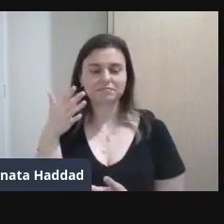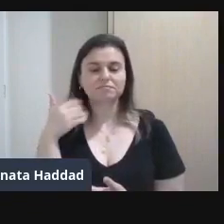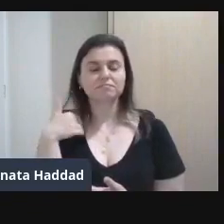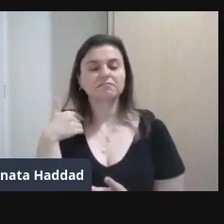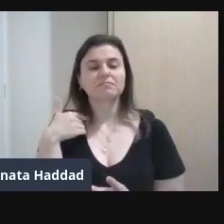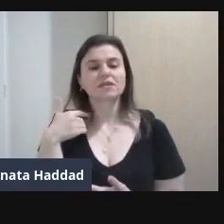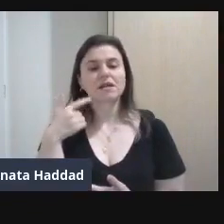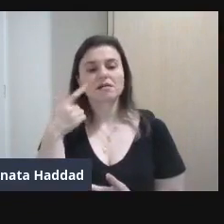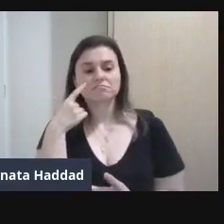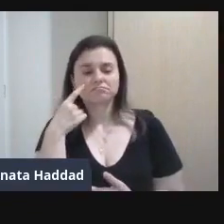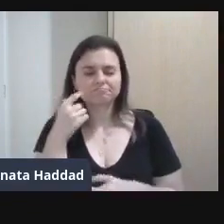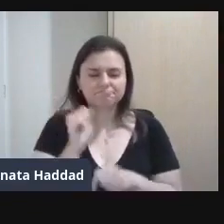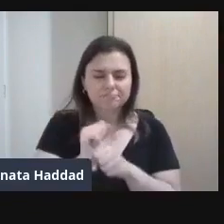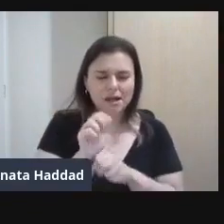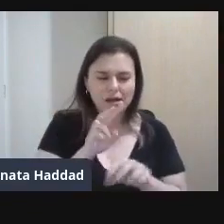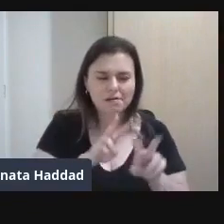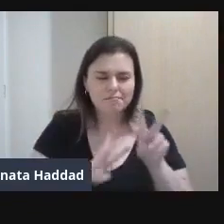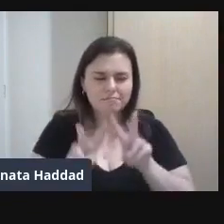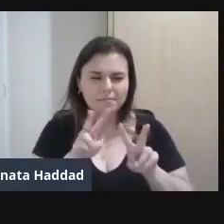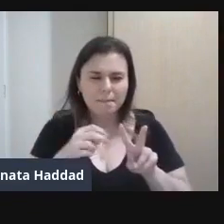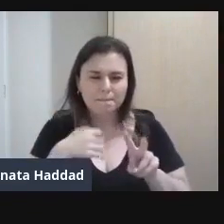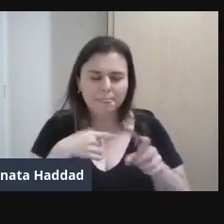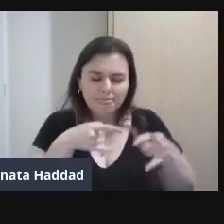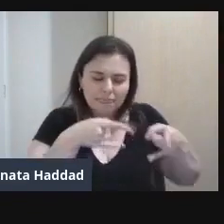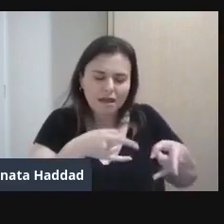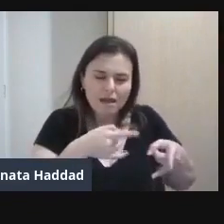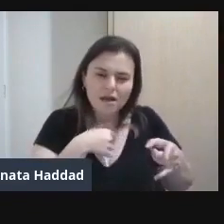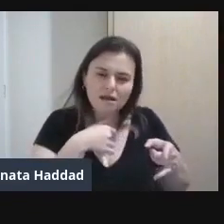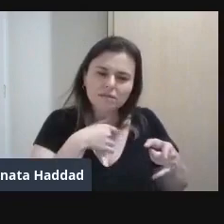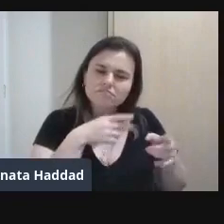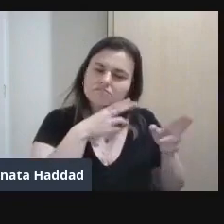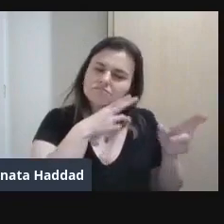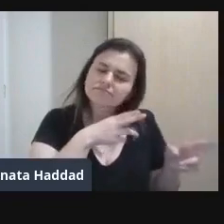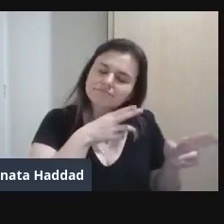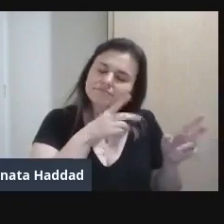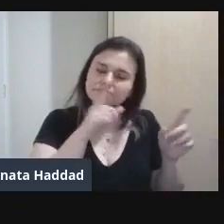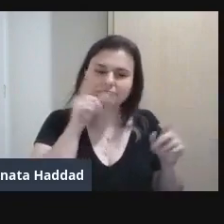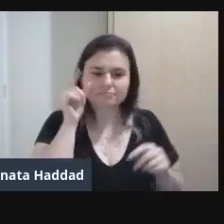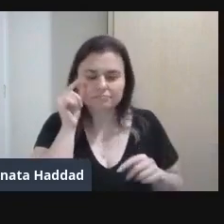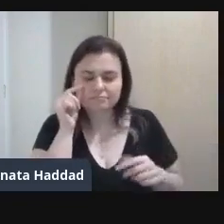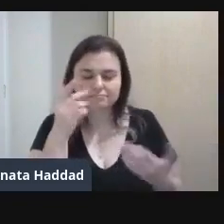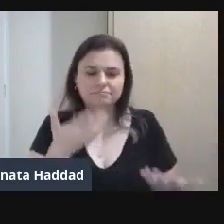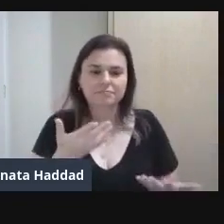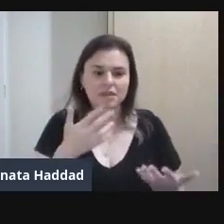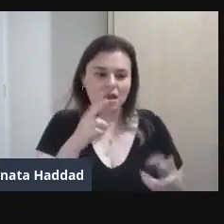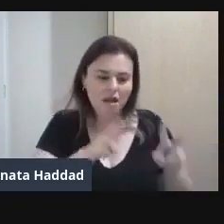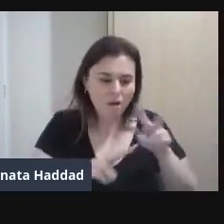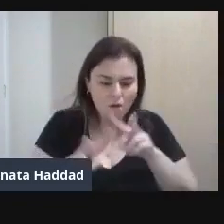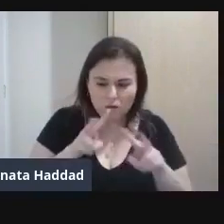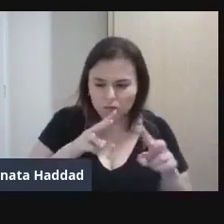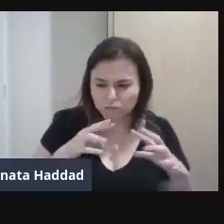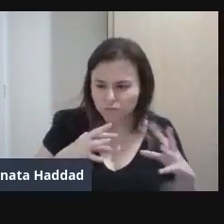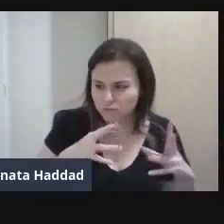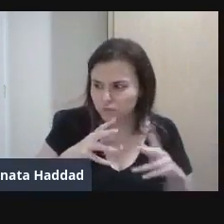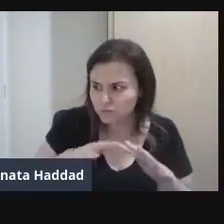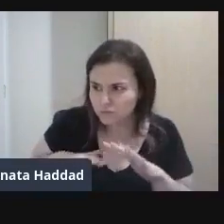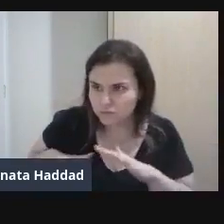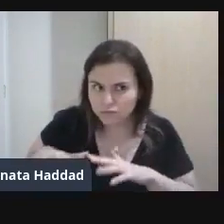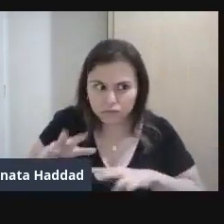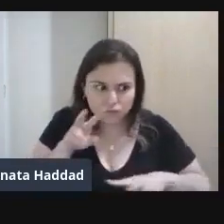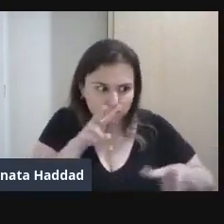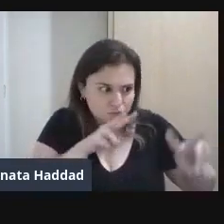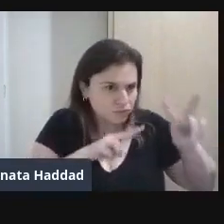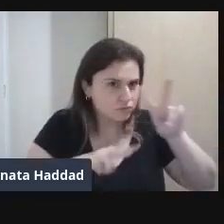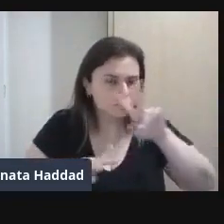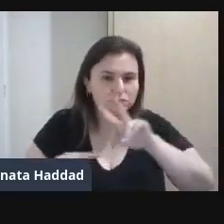Onde ele dormia Ela olhou Para ele E olhou Para tudo Que tinha Em volta E ali